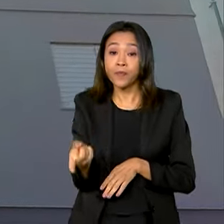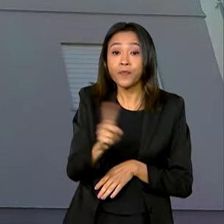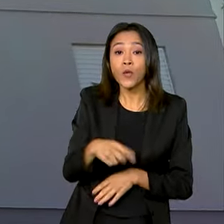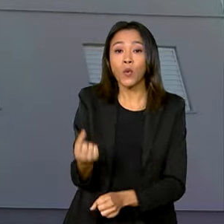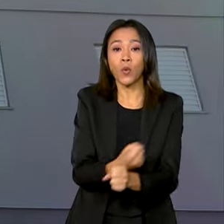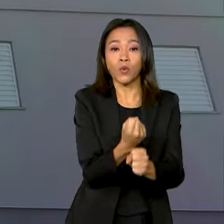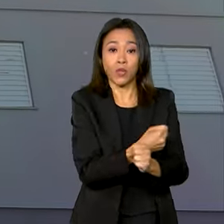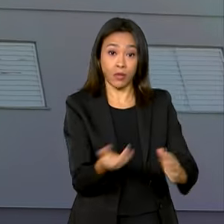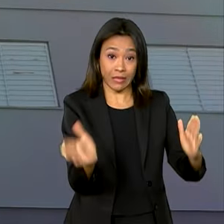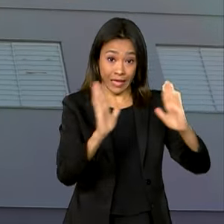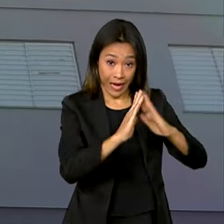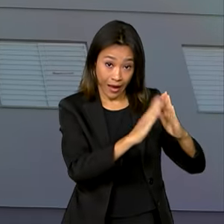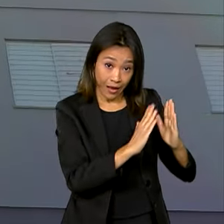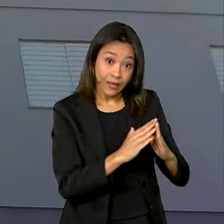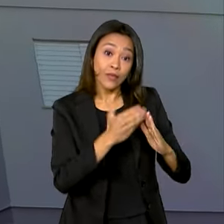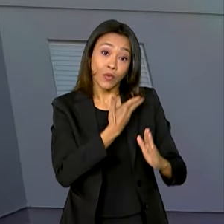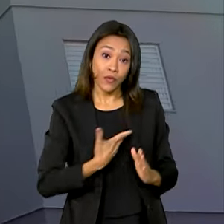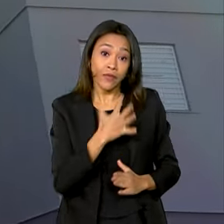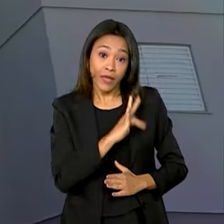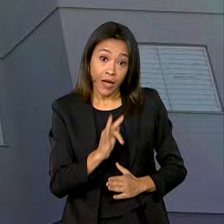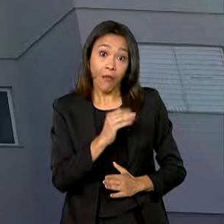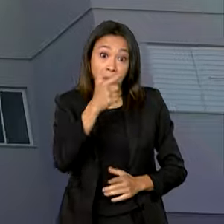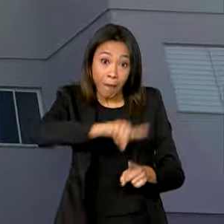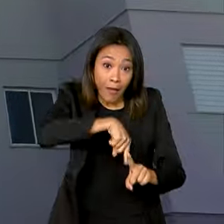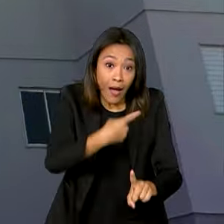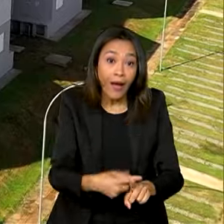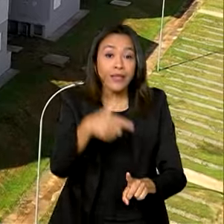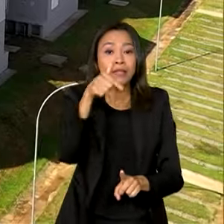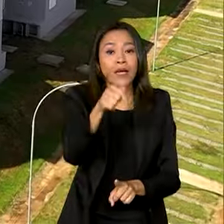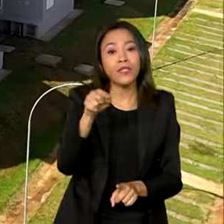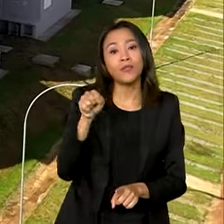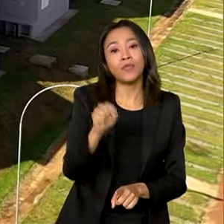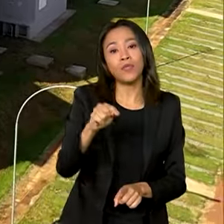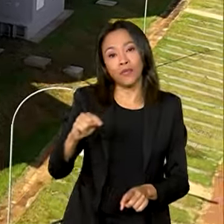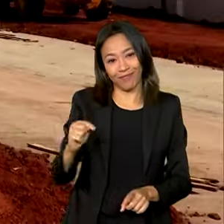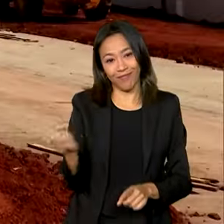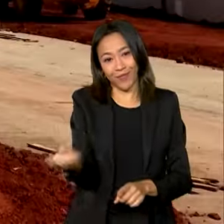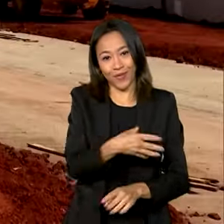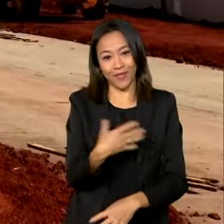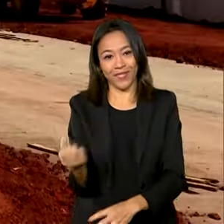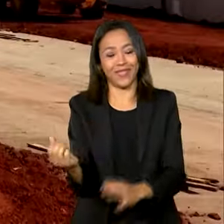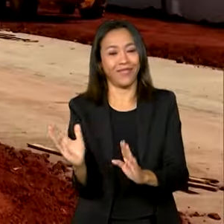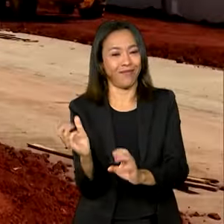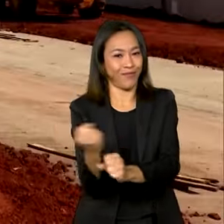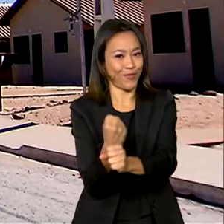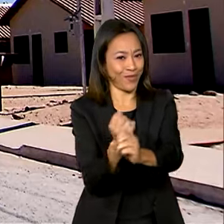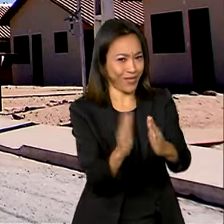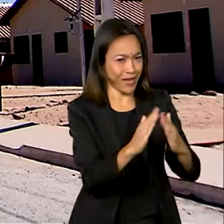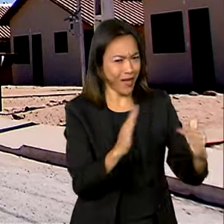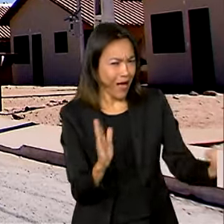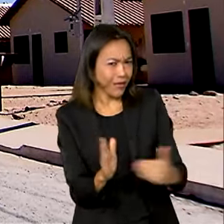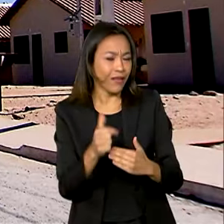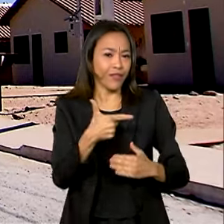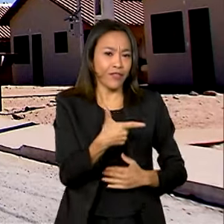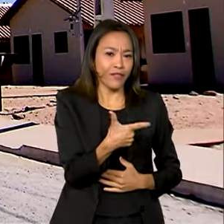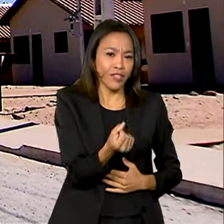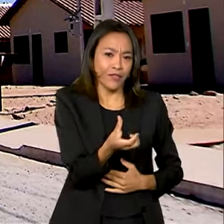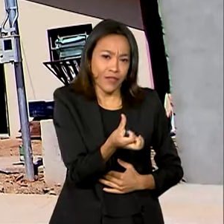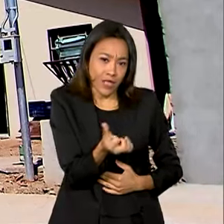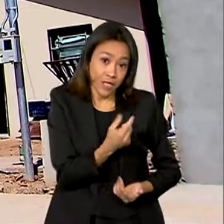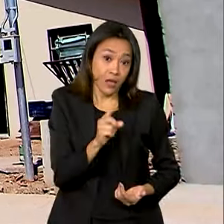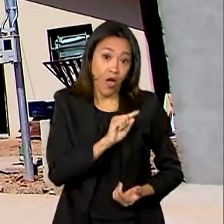governo federal autoriza a construção de mais 7 mil novas unidades habitacionais. Até 2026, a meta é